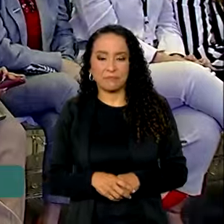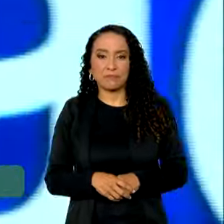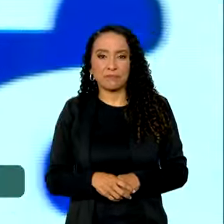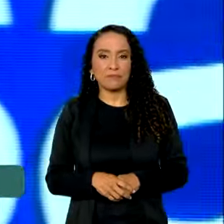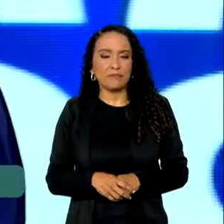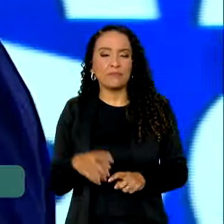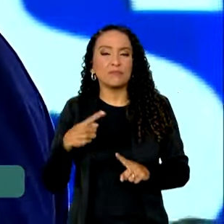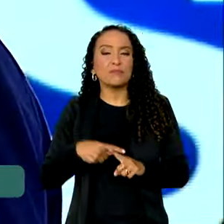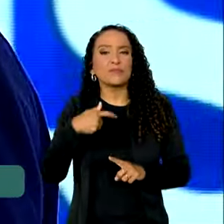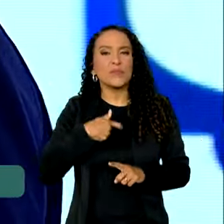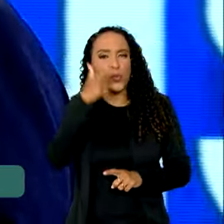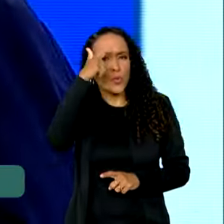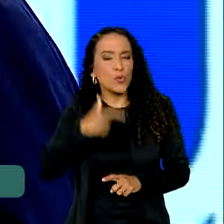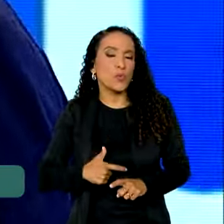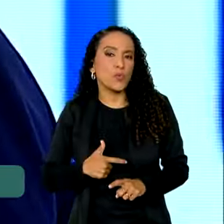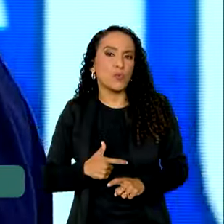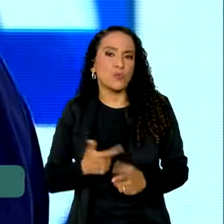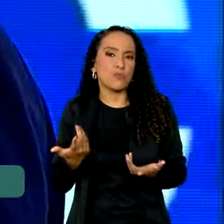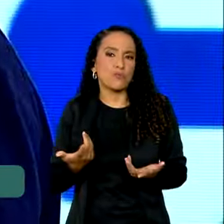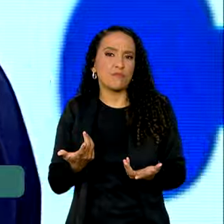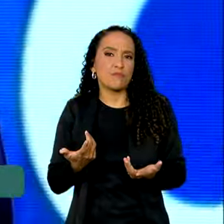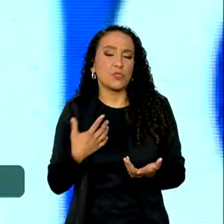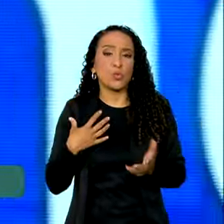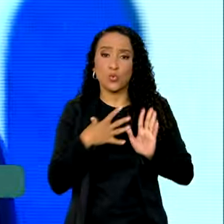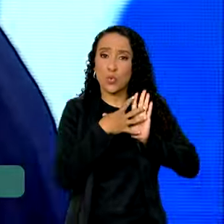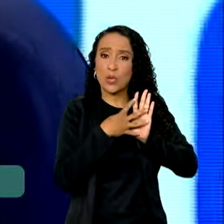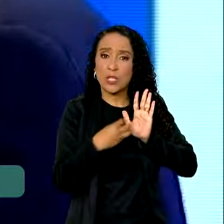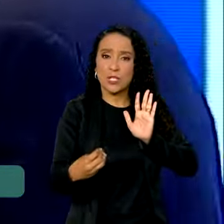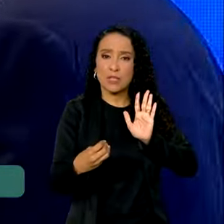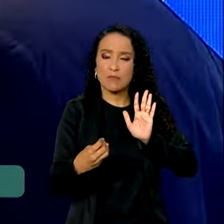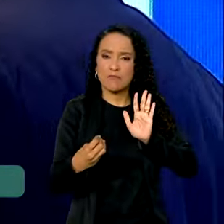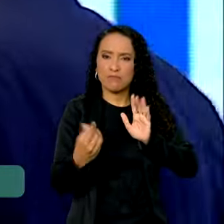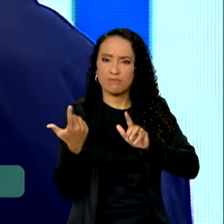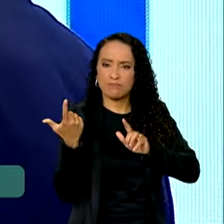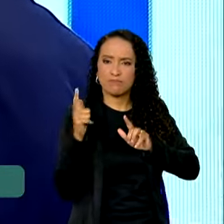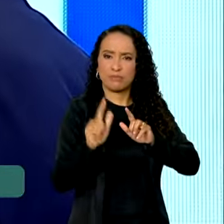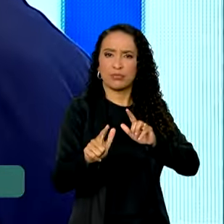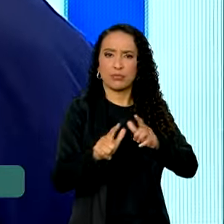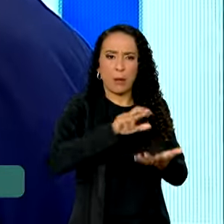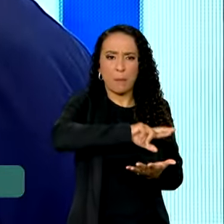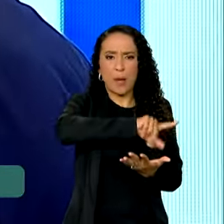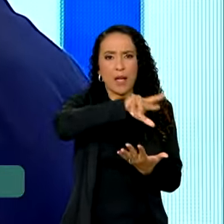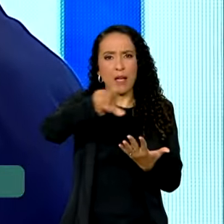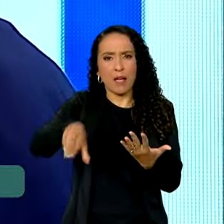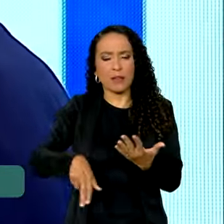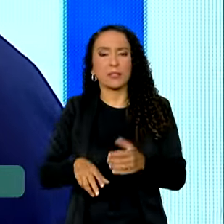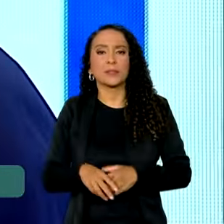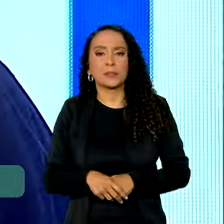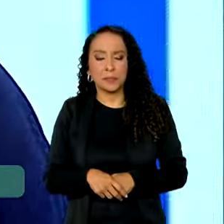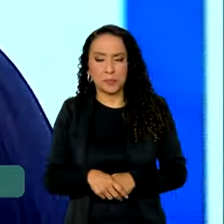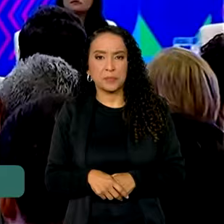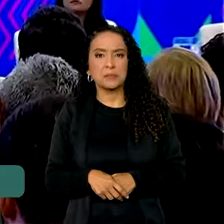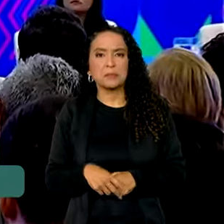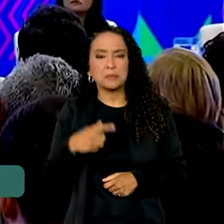Porque eu sou o exemplo de vencer a diversidade. Eu sou o exemplo.